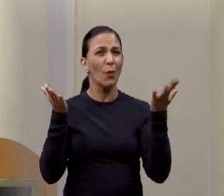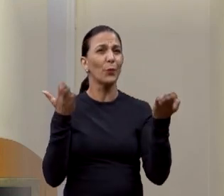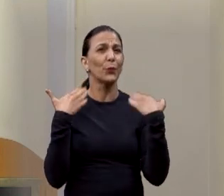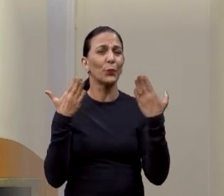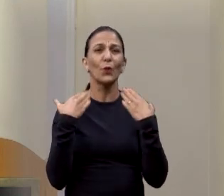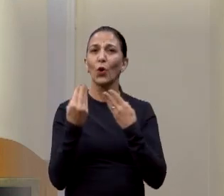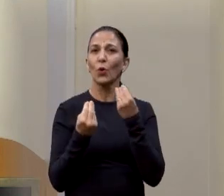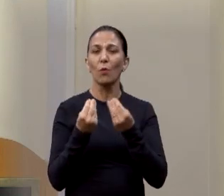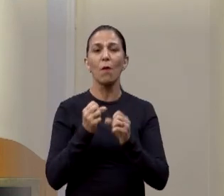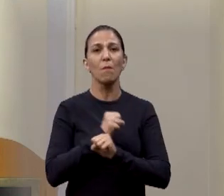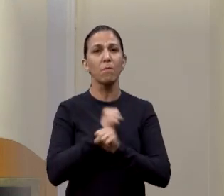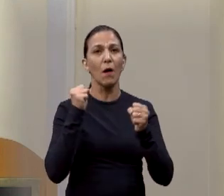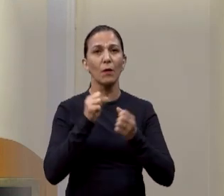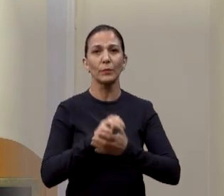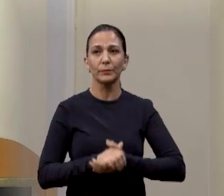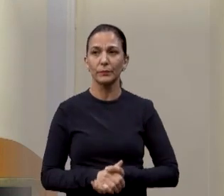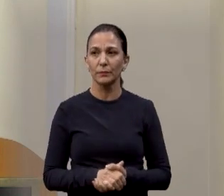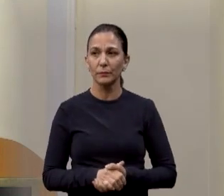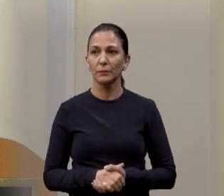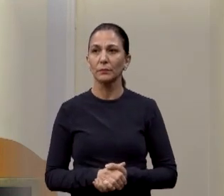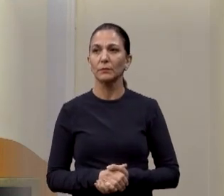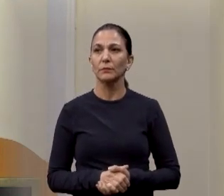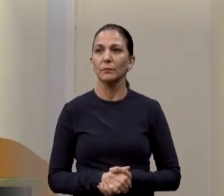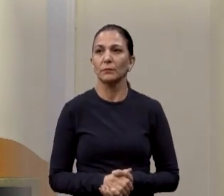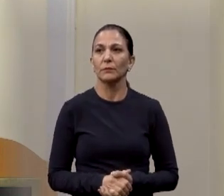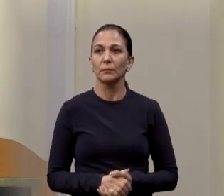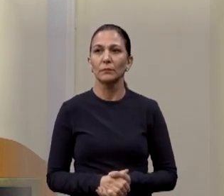importante, pode passar o primeiro, por gentileza.